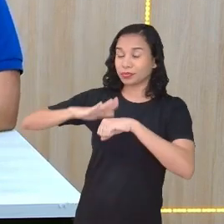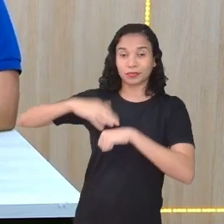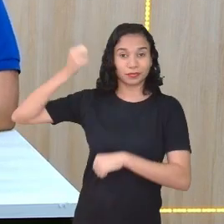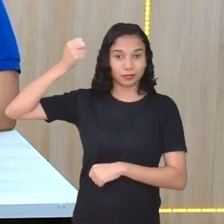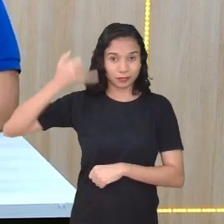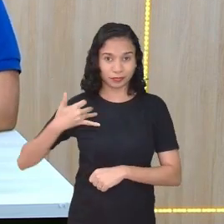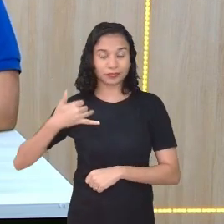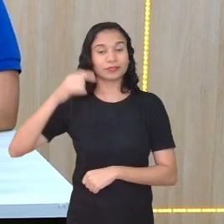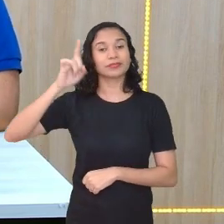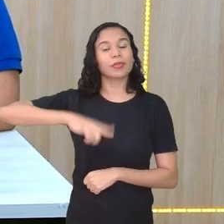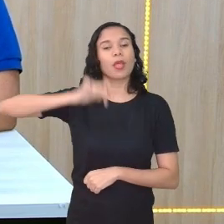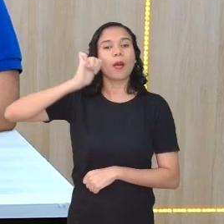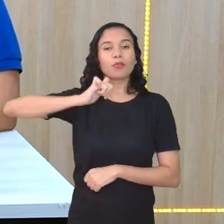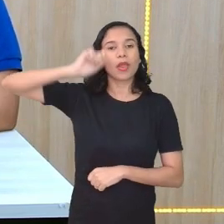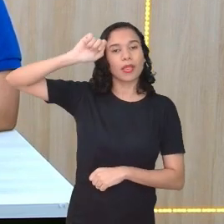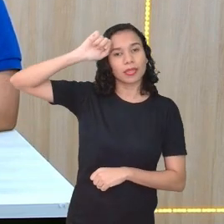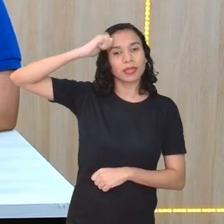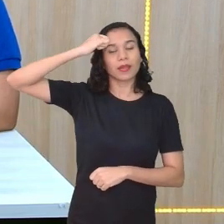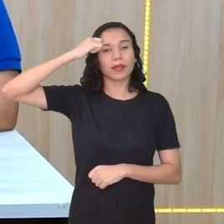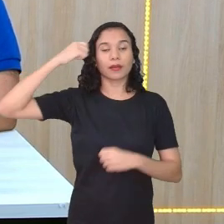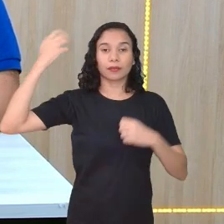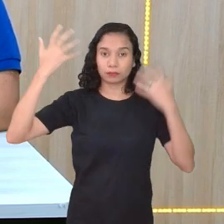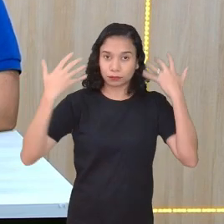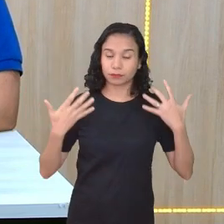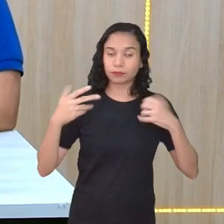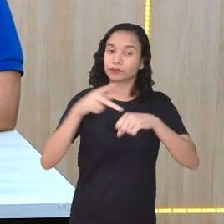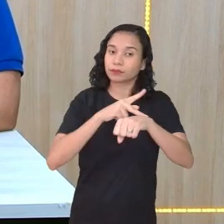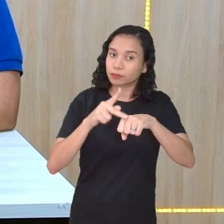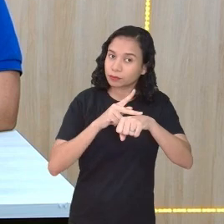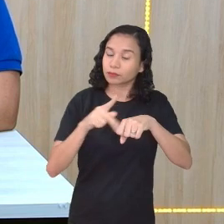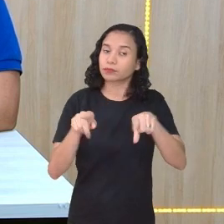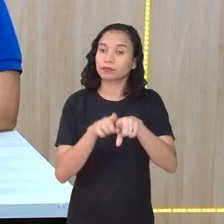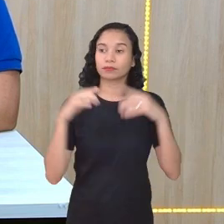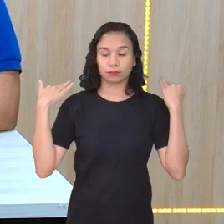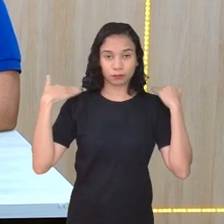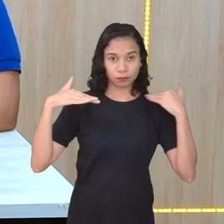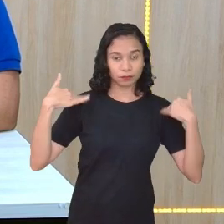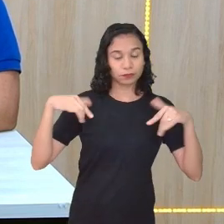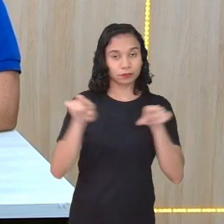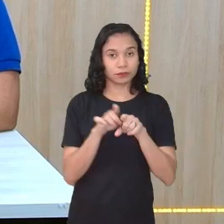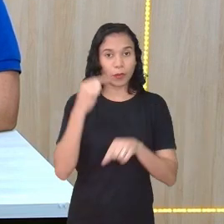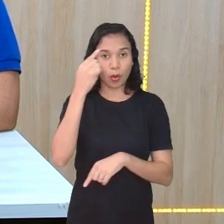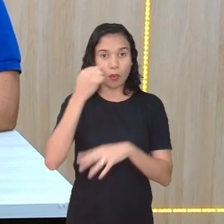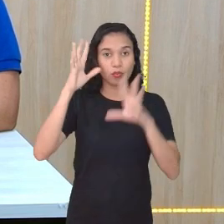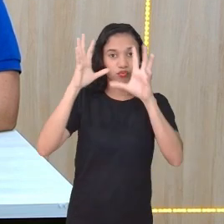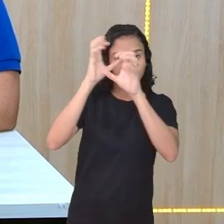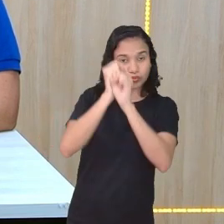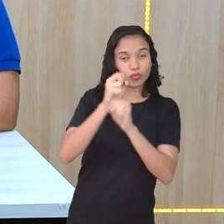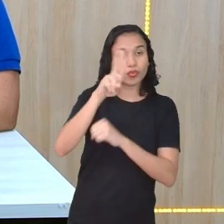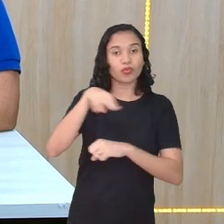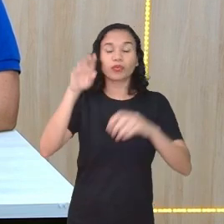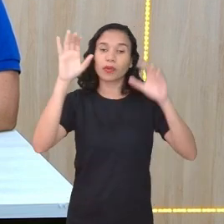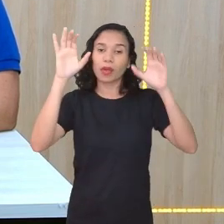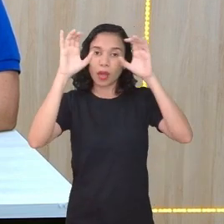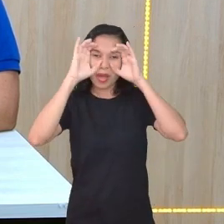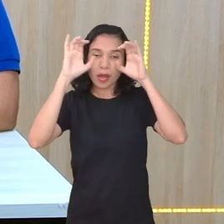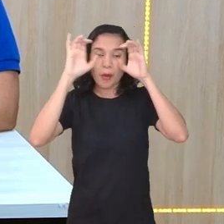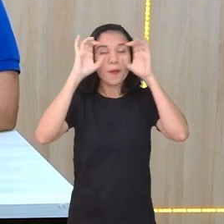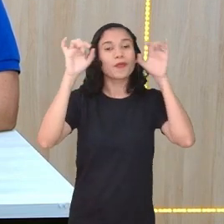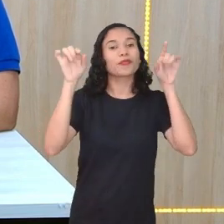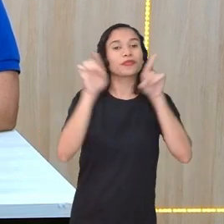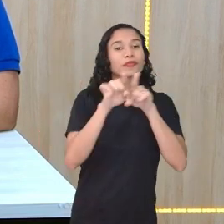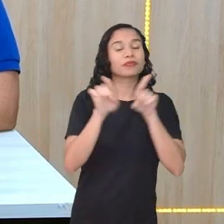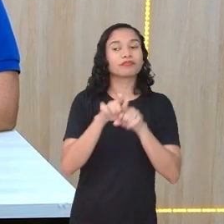também. Eu sou uma mulher negra, de cabelos pretos, cacheados, curtos, tenho olhos escuros, uso óculos arredondados,